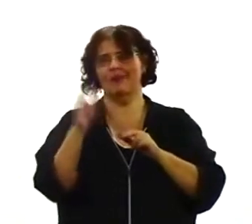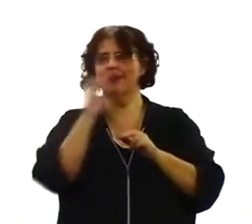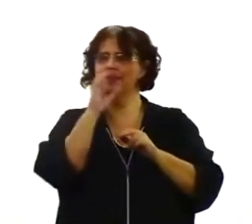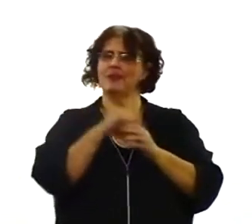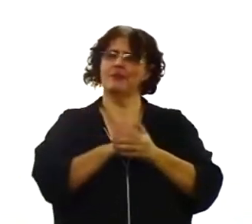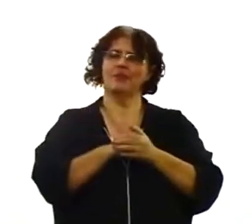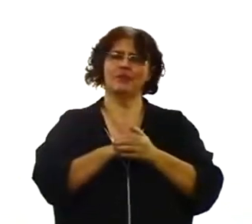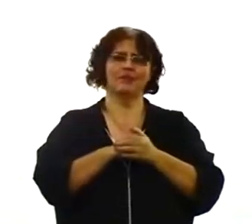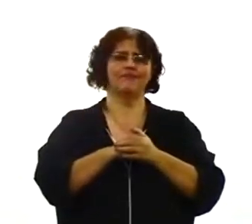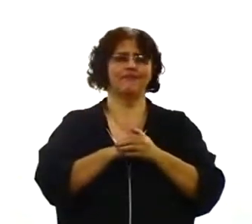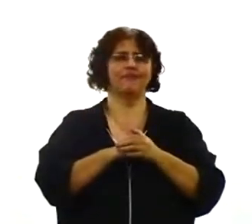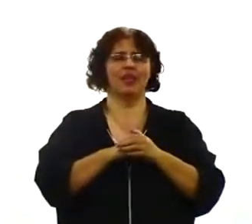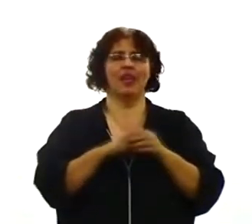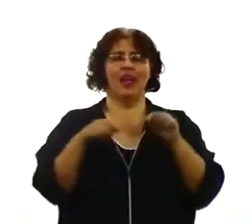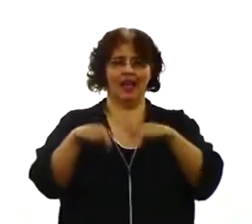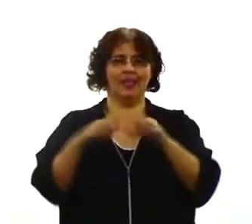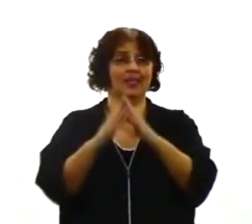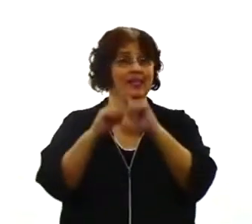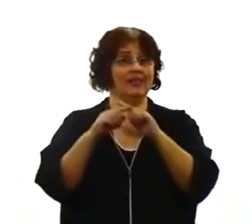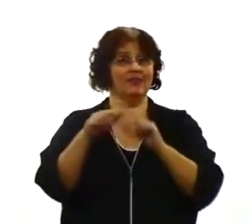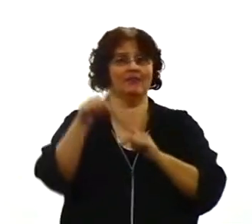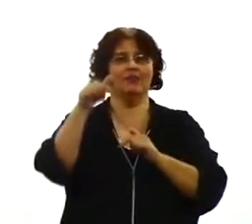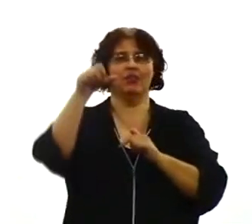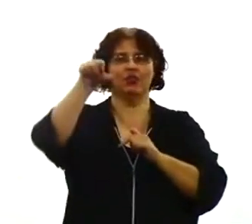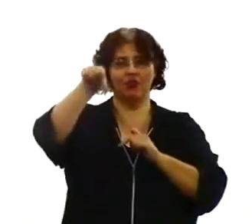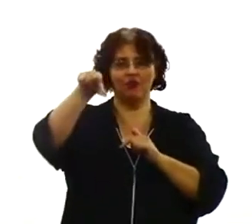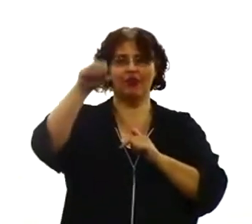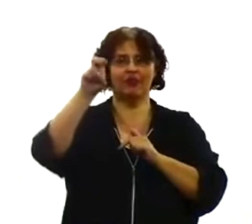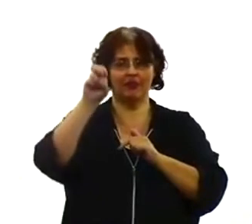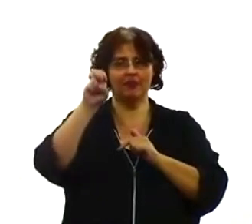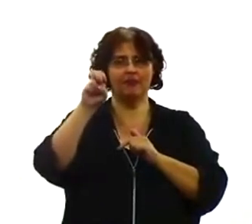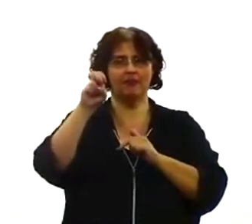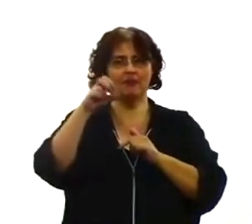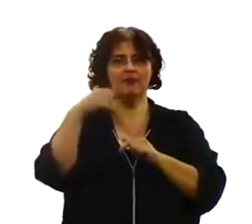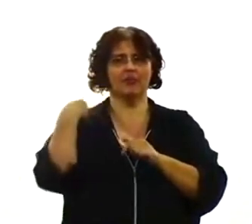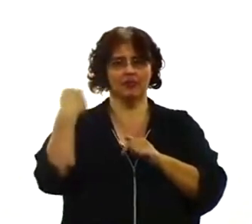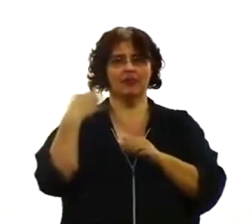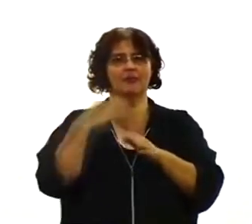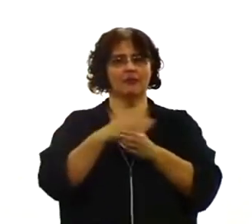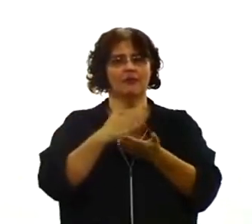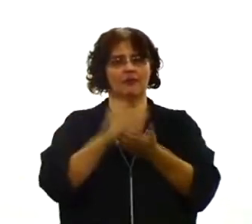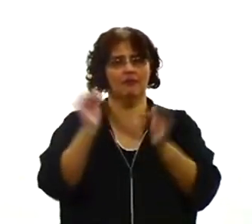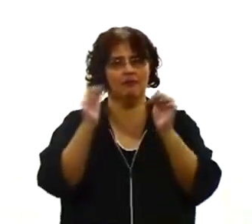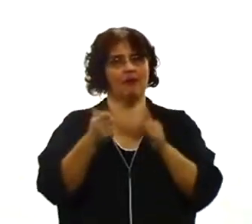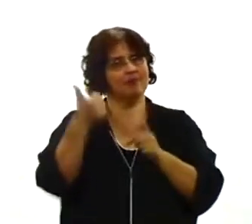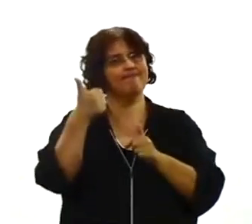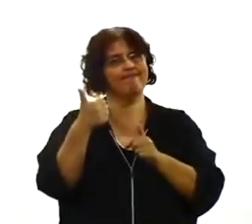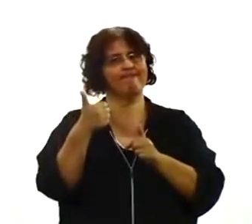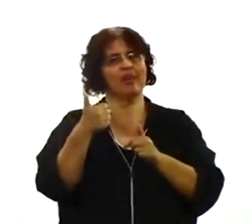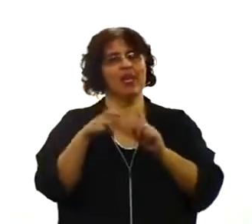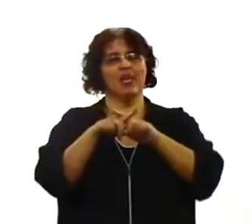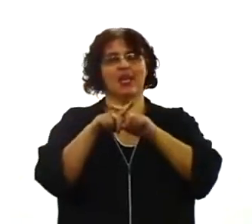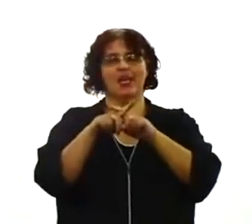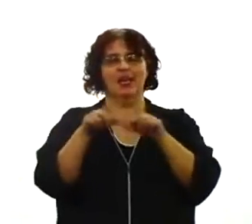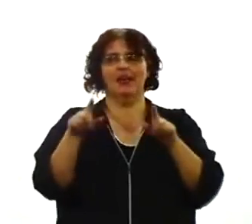nossos irmãos estão aqui há mais de 50 anos, 60 anos, talvez 70 anos. É possível que eles tenham